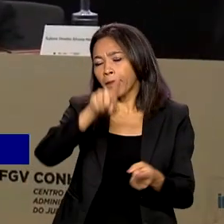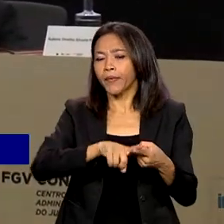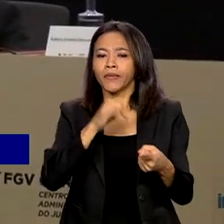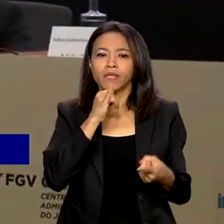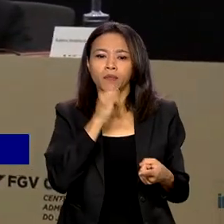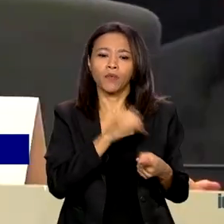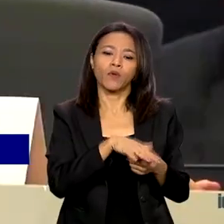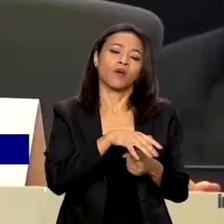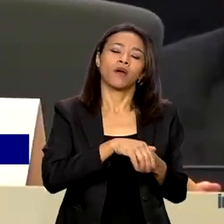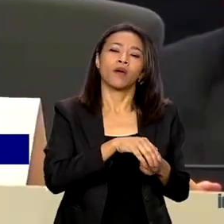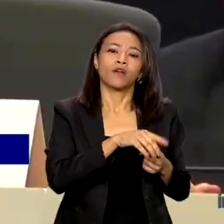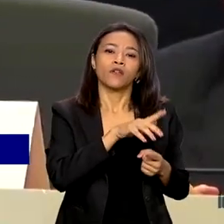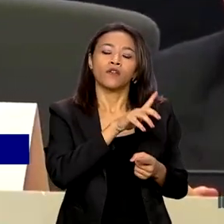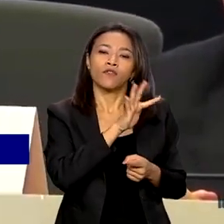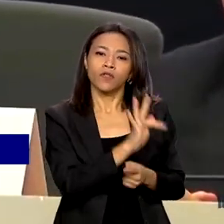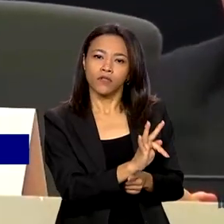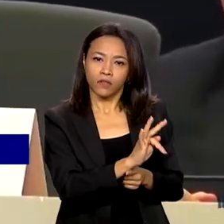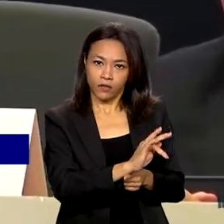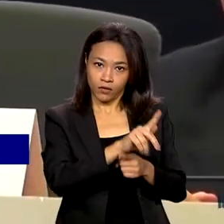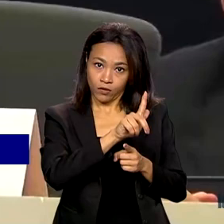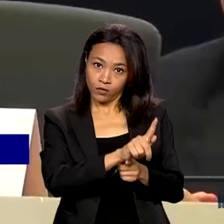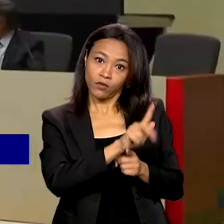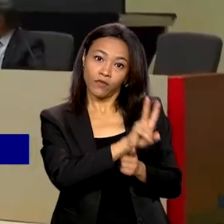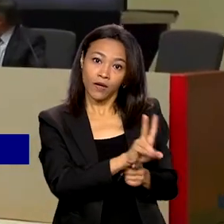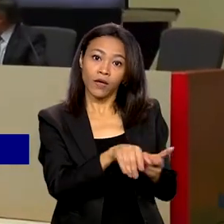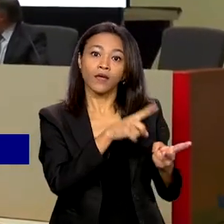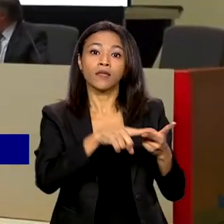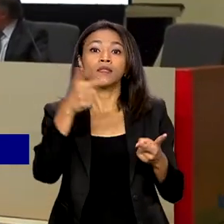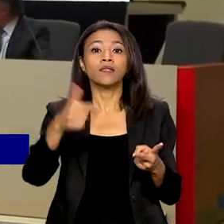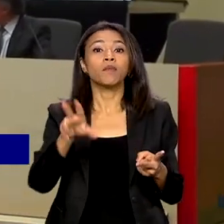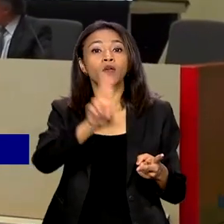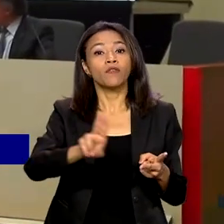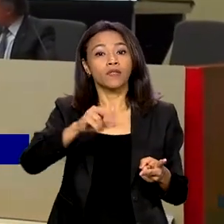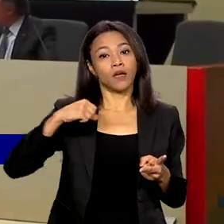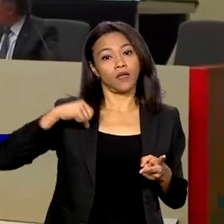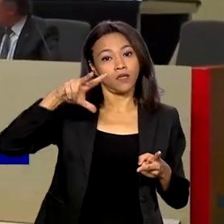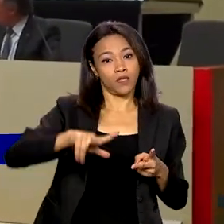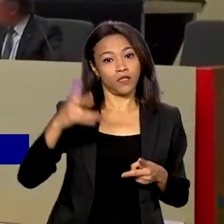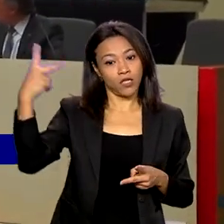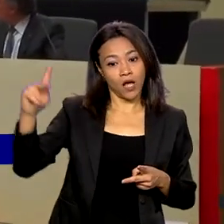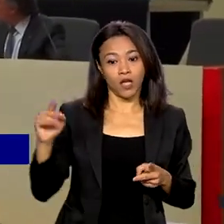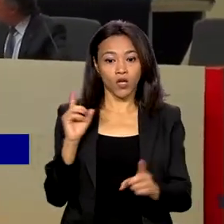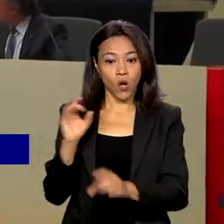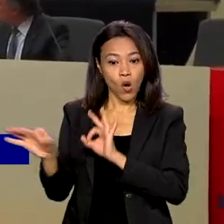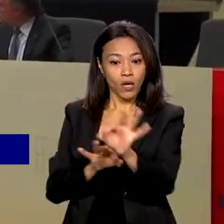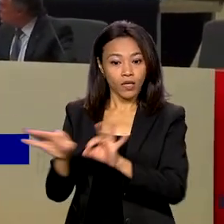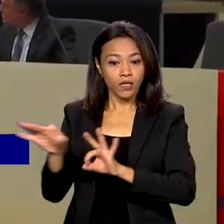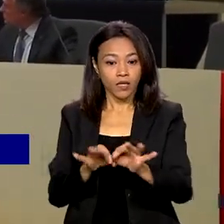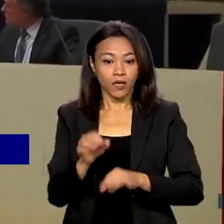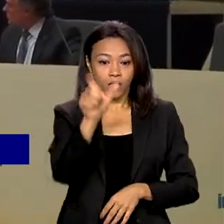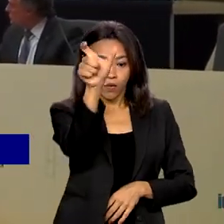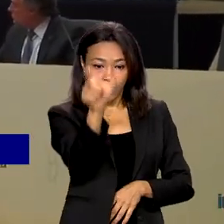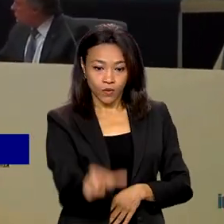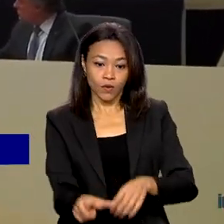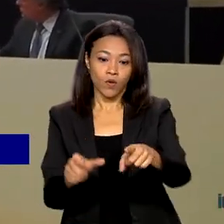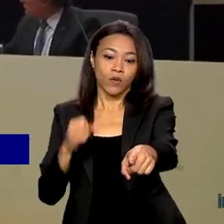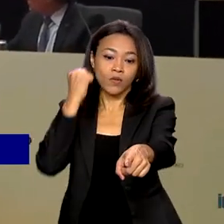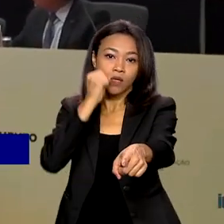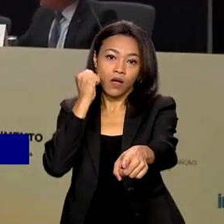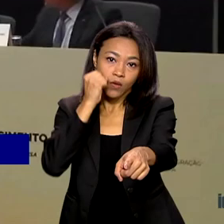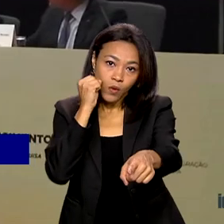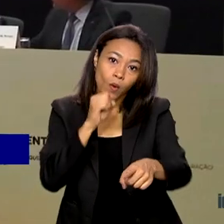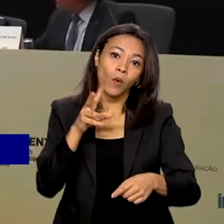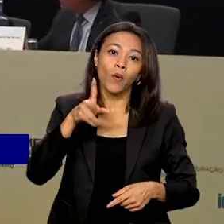Getúlio Vargas e pela Universidade de Lisboa. O presidente do Congresso Nacional, senador Rodrigo Pacheco, falou sobre a